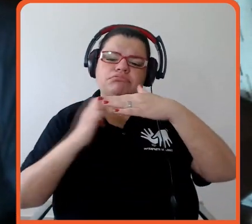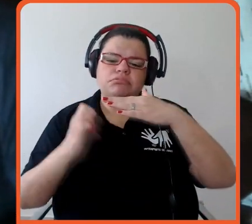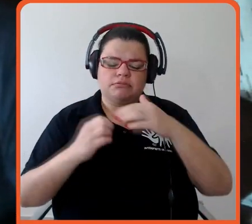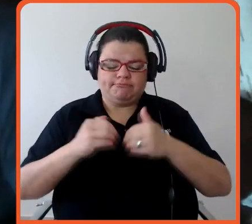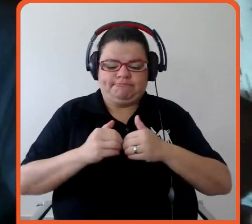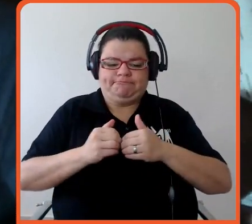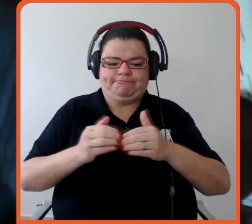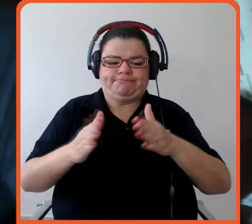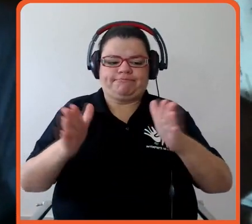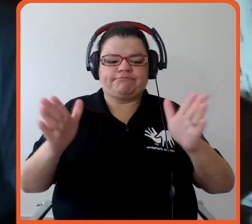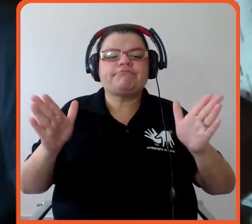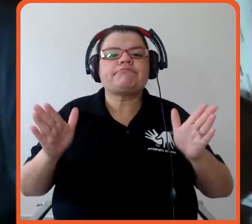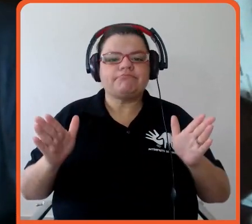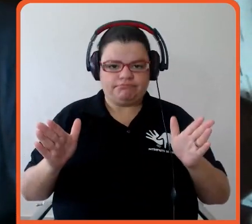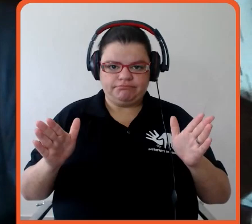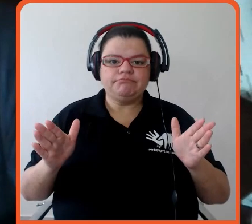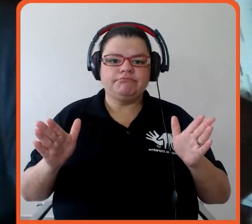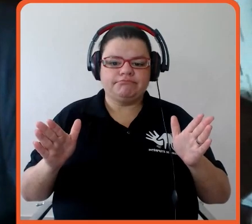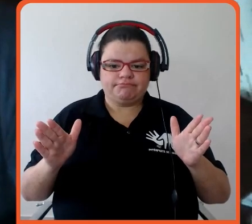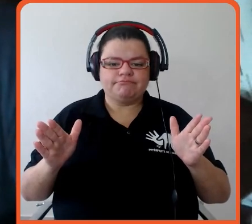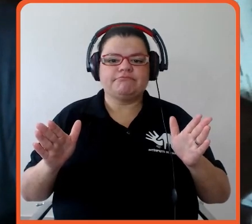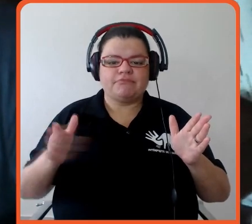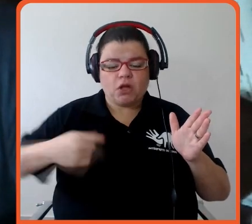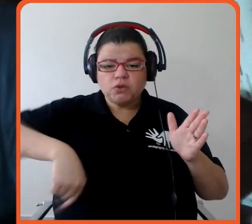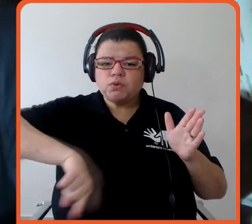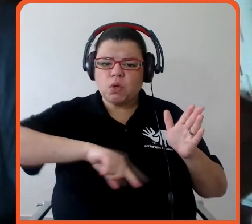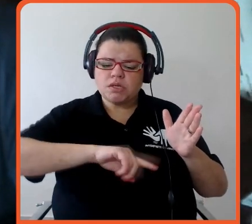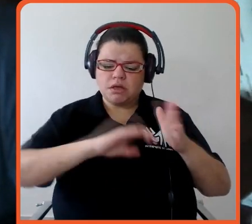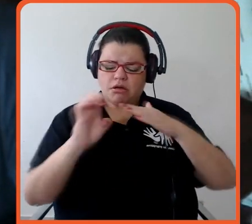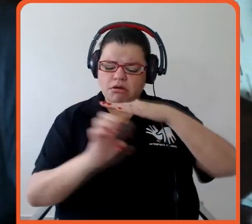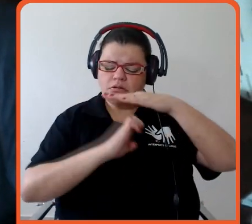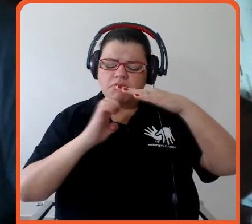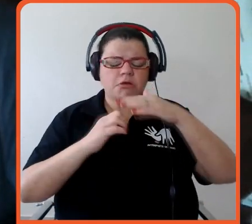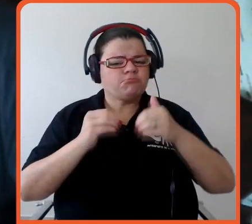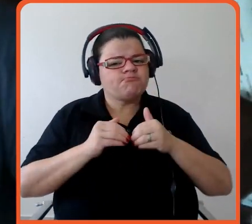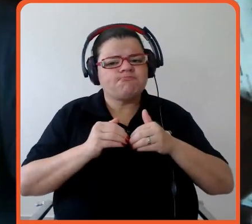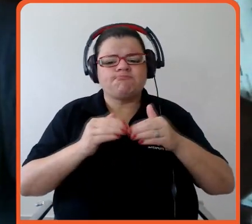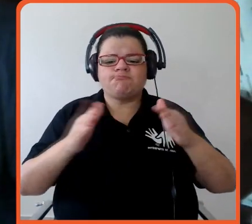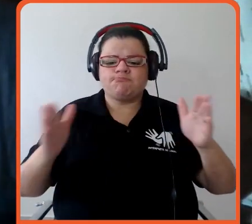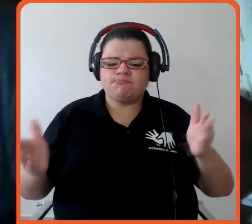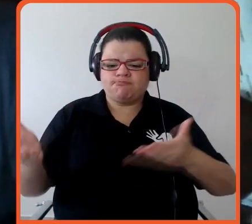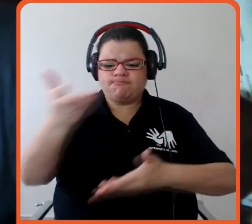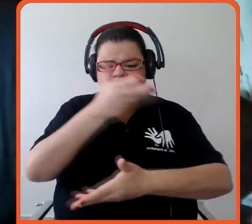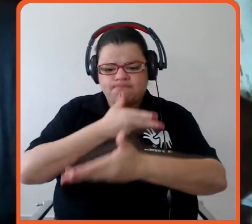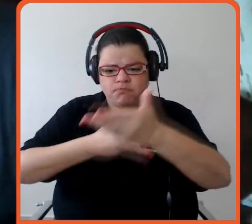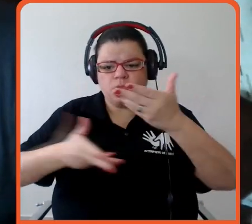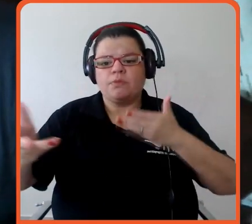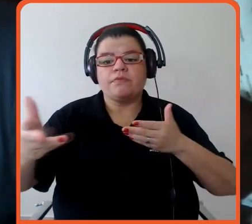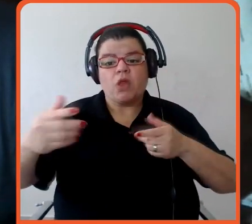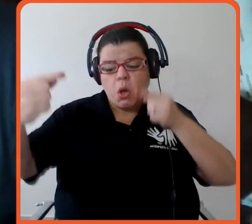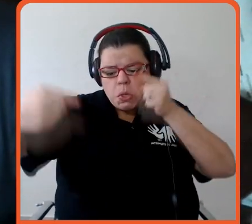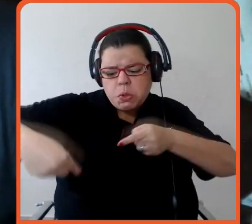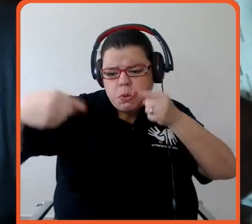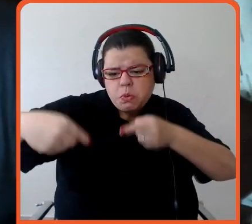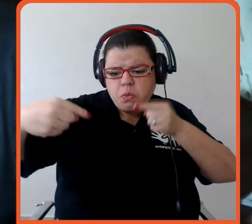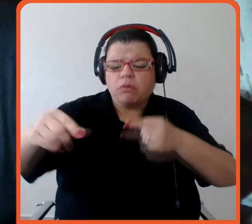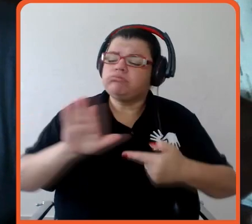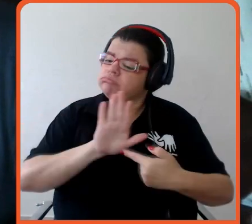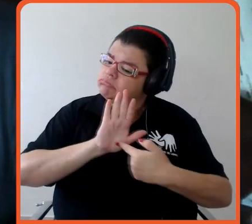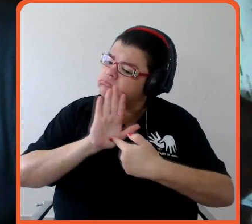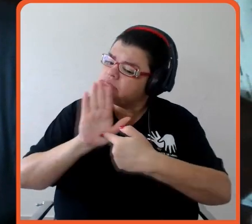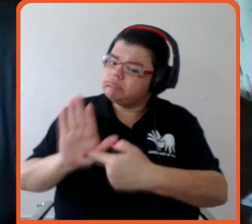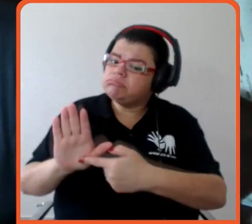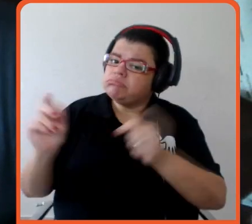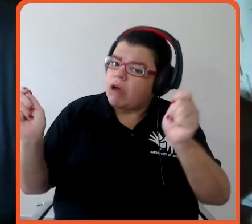nossa empresa justamente para colaborar, inclusive com os concorrentes, mostrar o que é possível, mostrar tudo o que a gente já